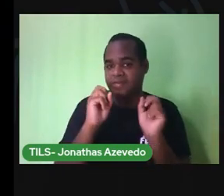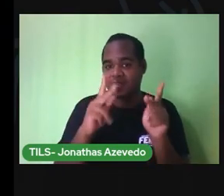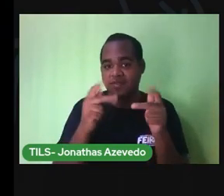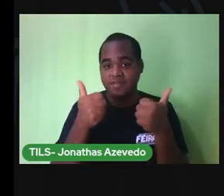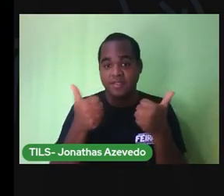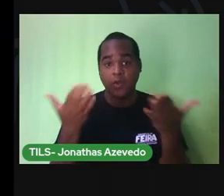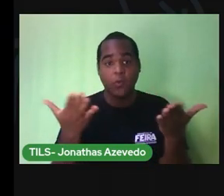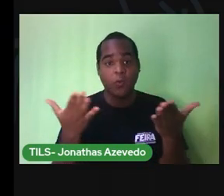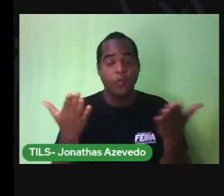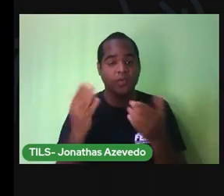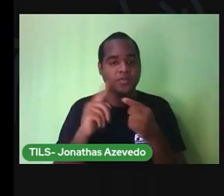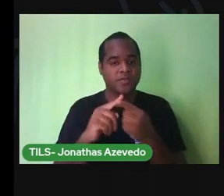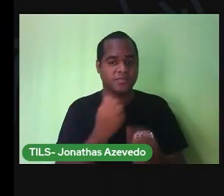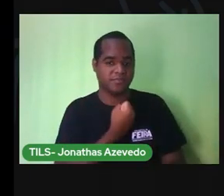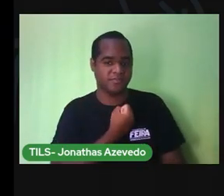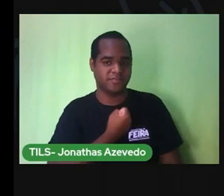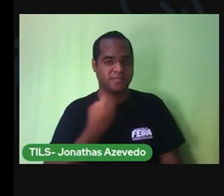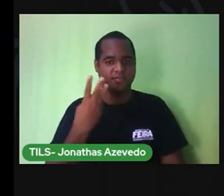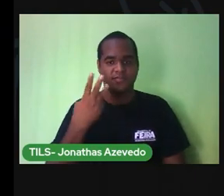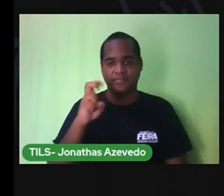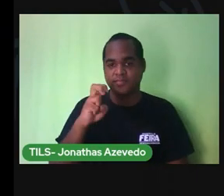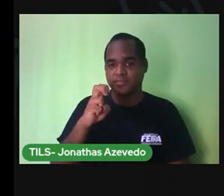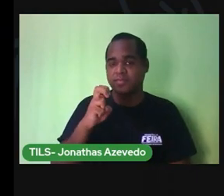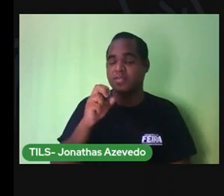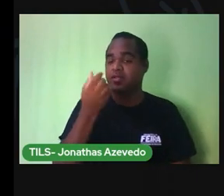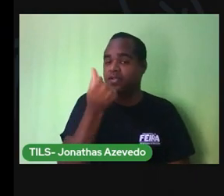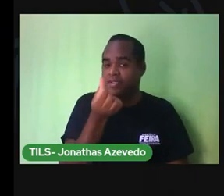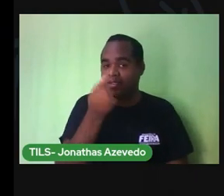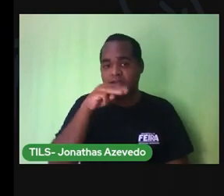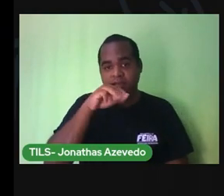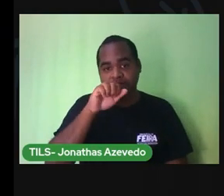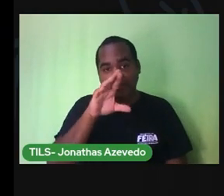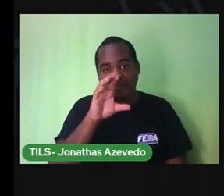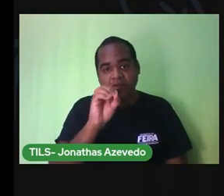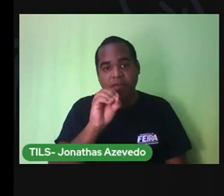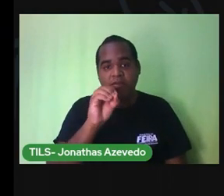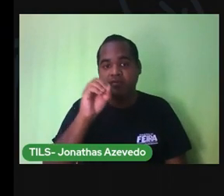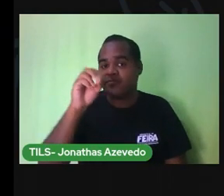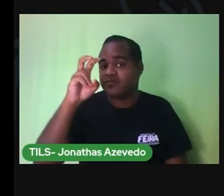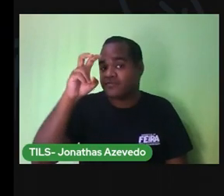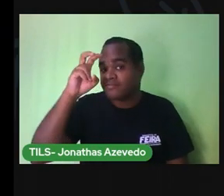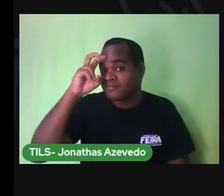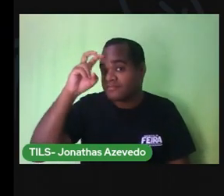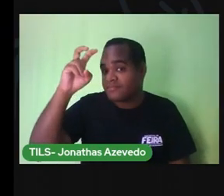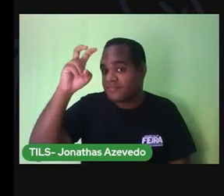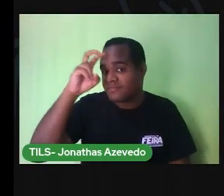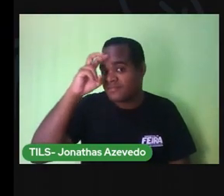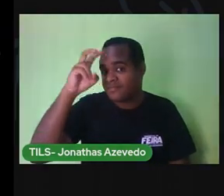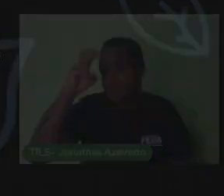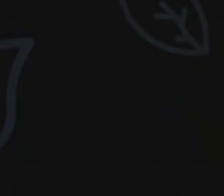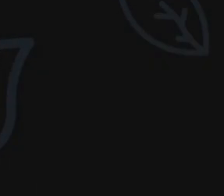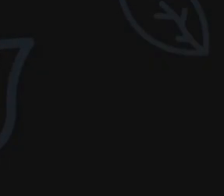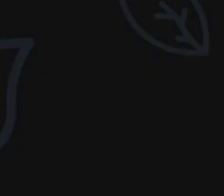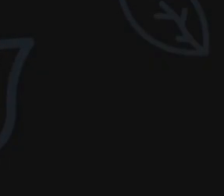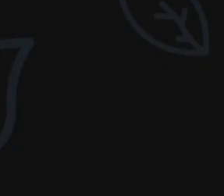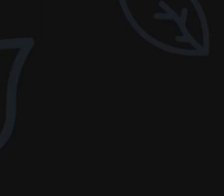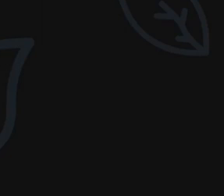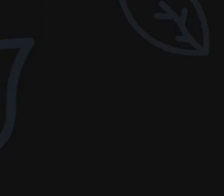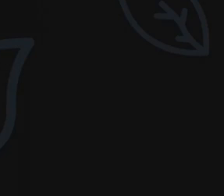Aula 35, 6 de maio, quinta-feira. Hoje,